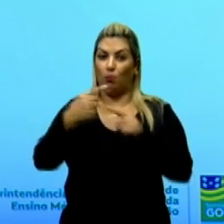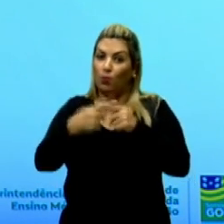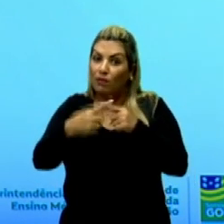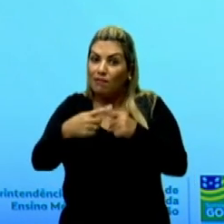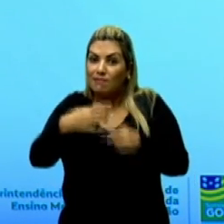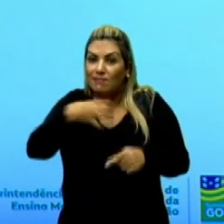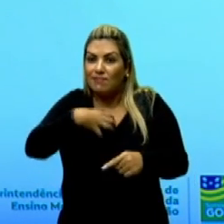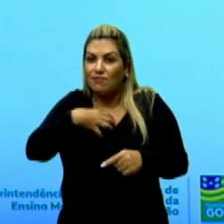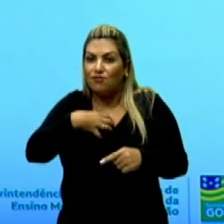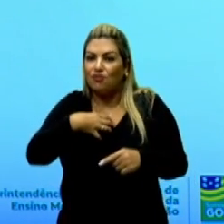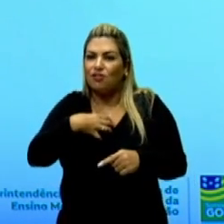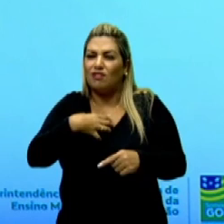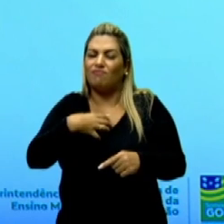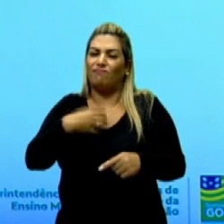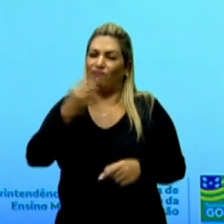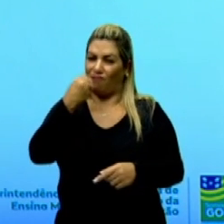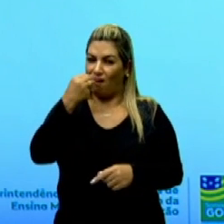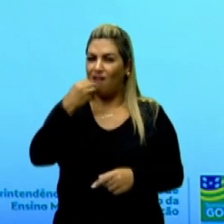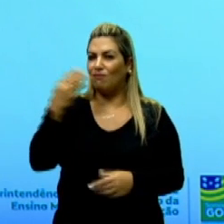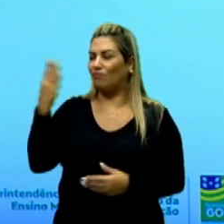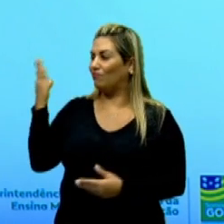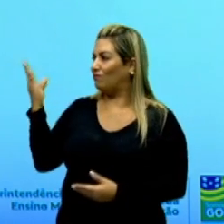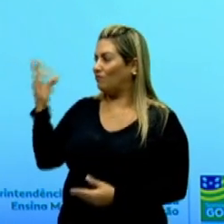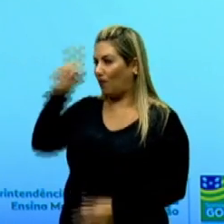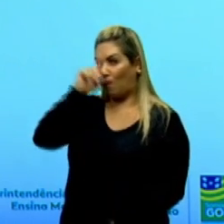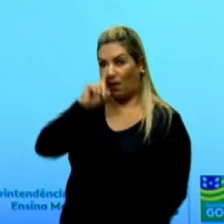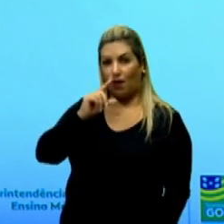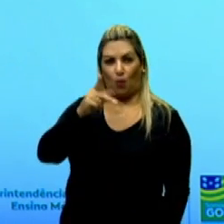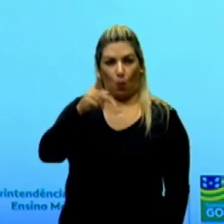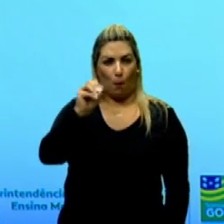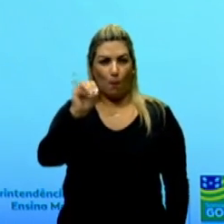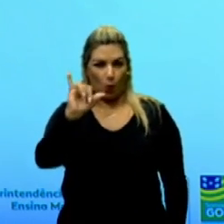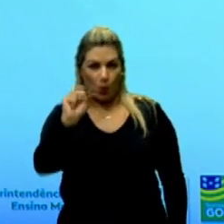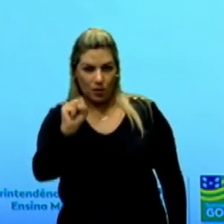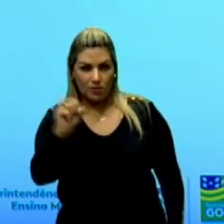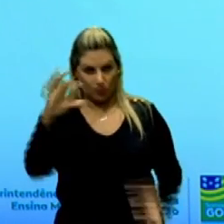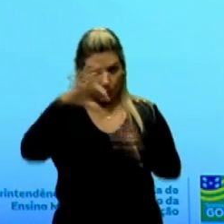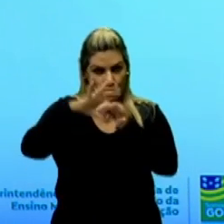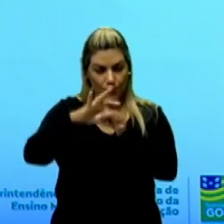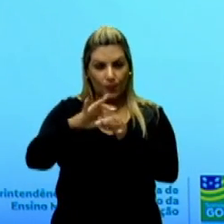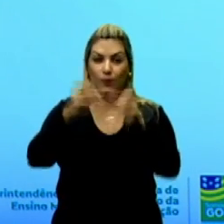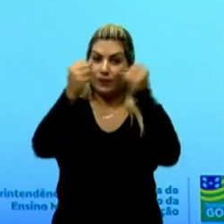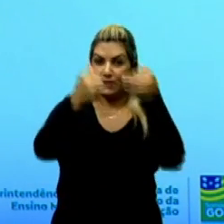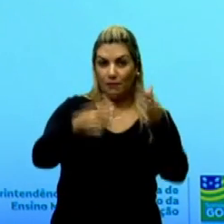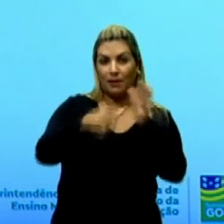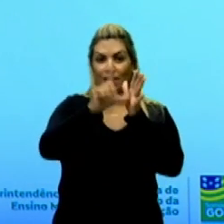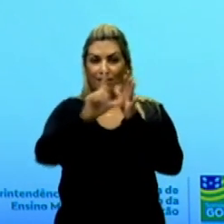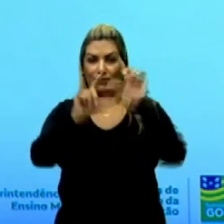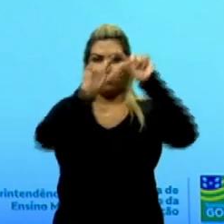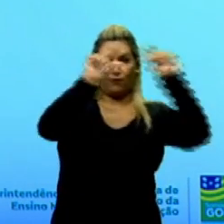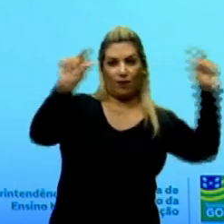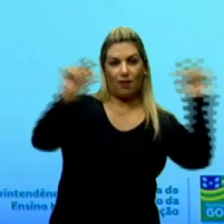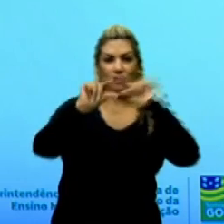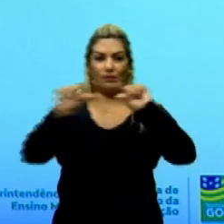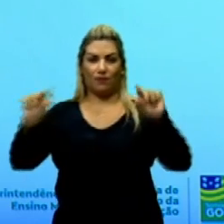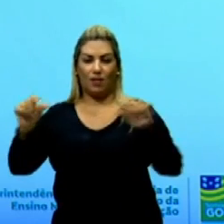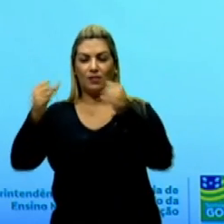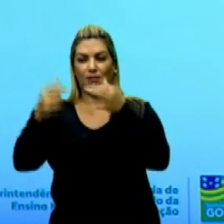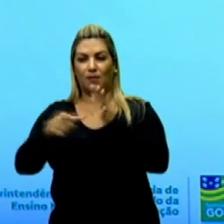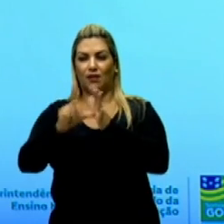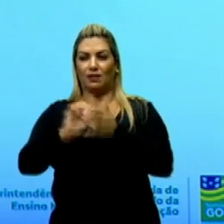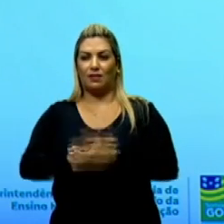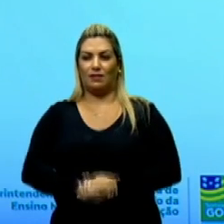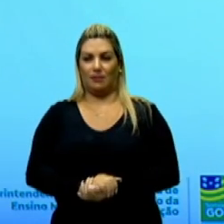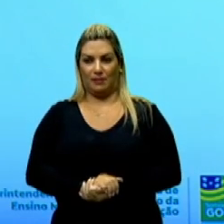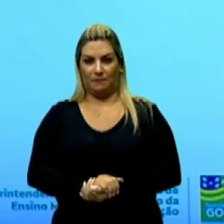explicativa. Essa segunda oração, ela explica a anterior. Então, nós temos uma oração coordenada, sindética,